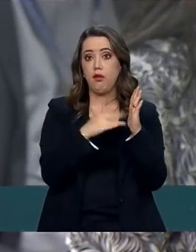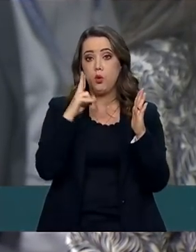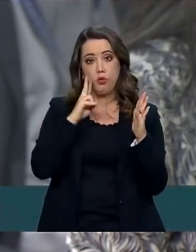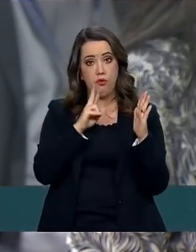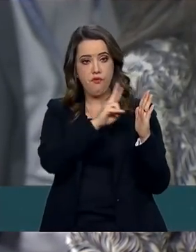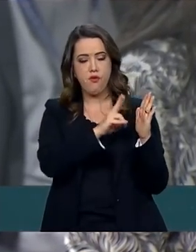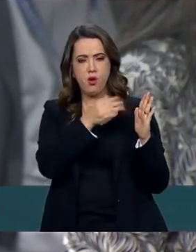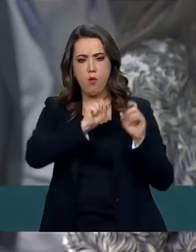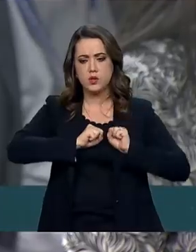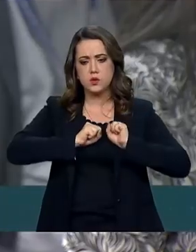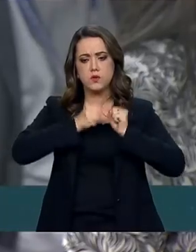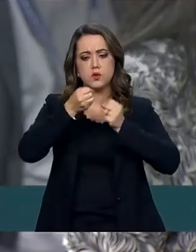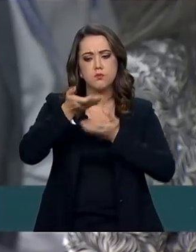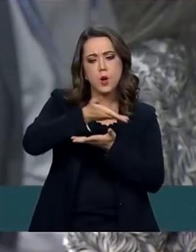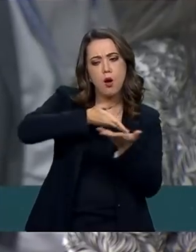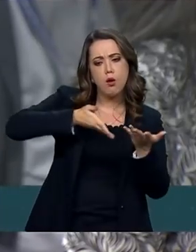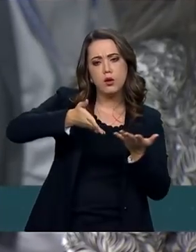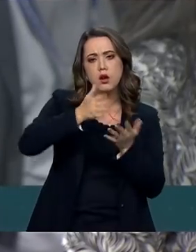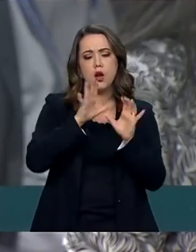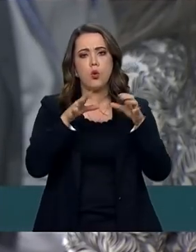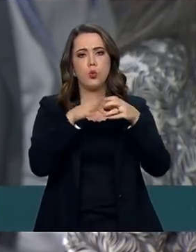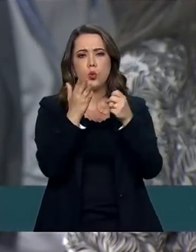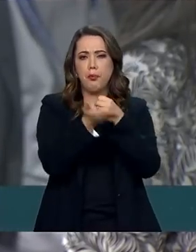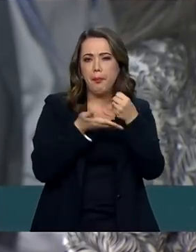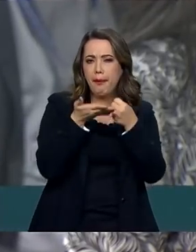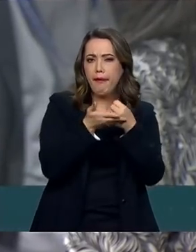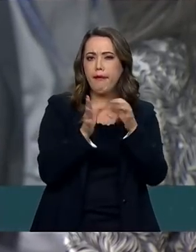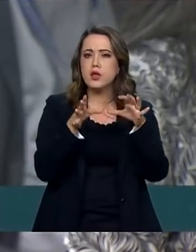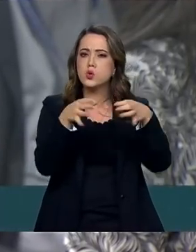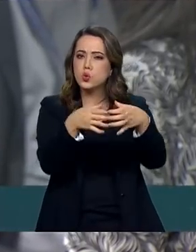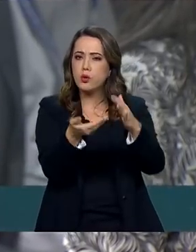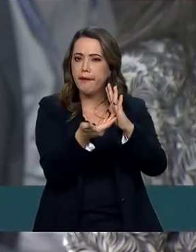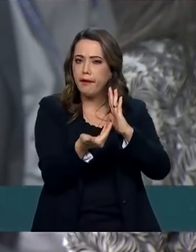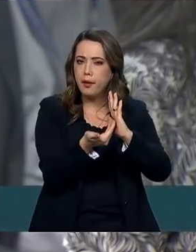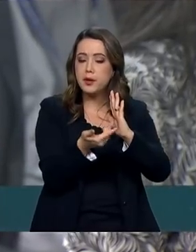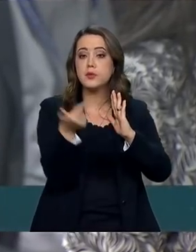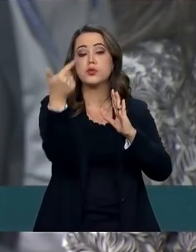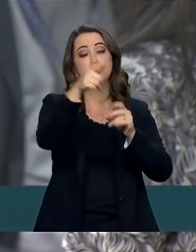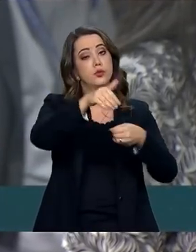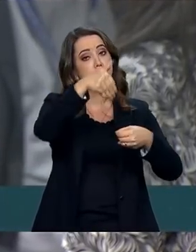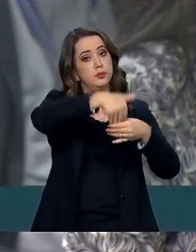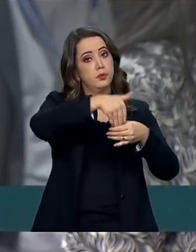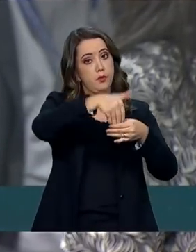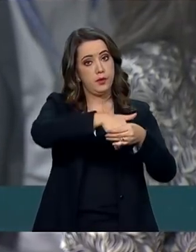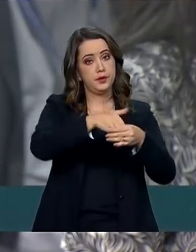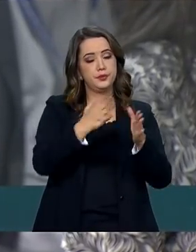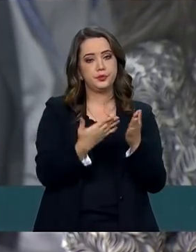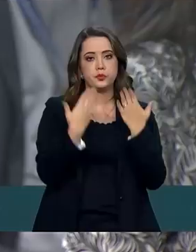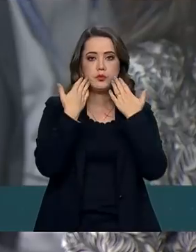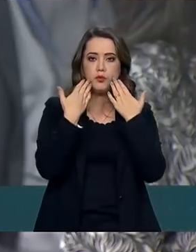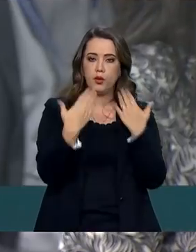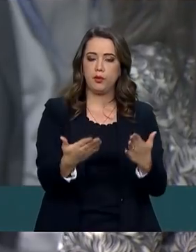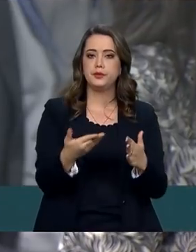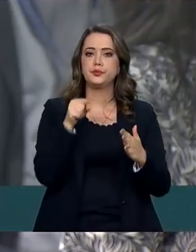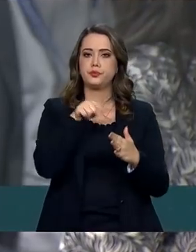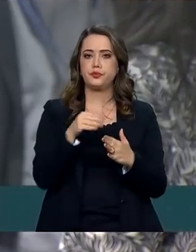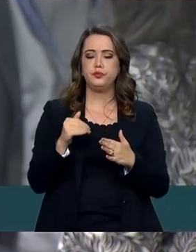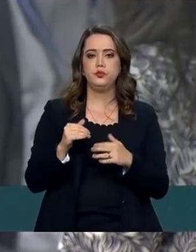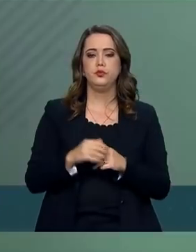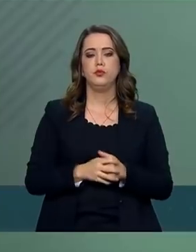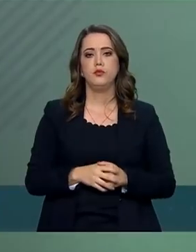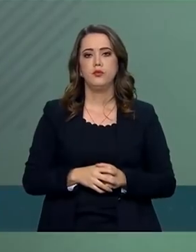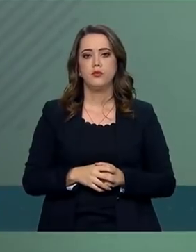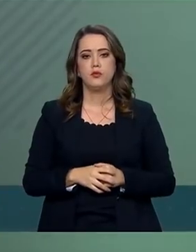esforço para tentar articular a base, novamente, para tentar votar, imprimir a pauta do governo na Câmara, sobretudo.